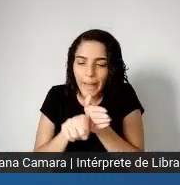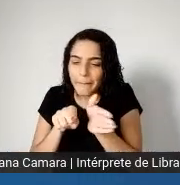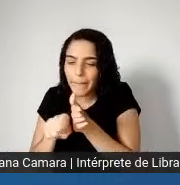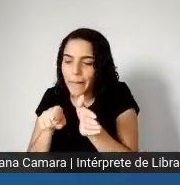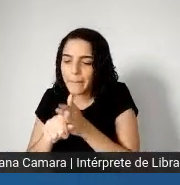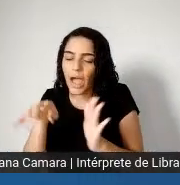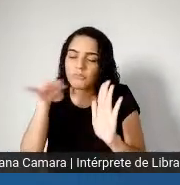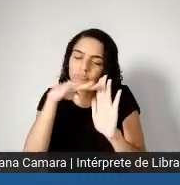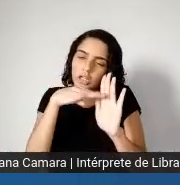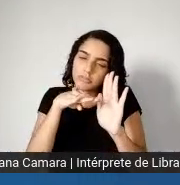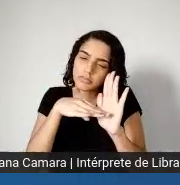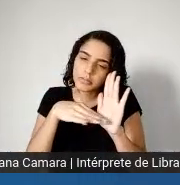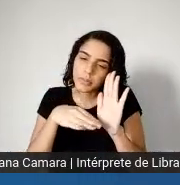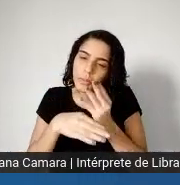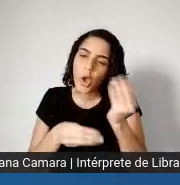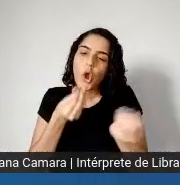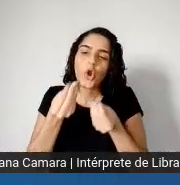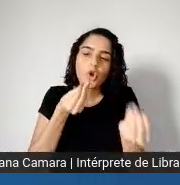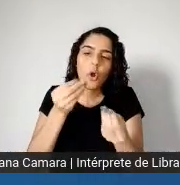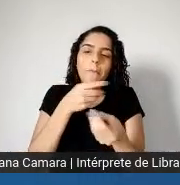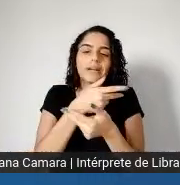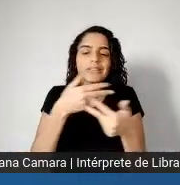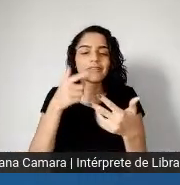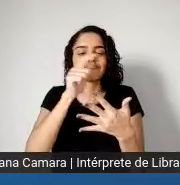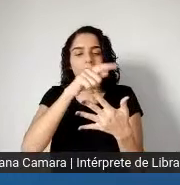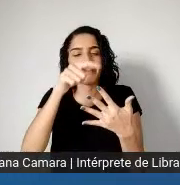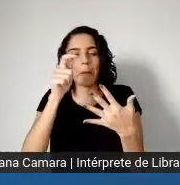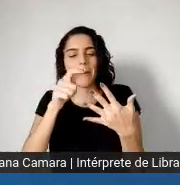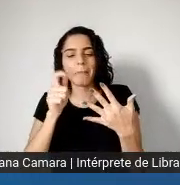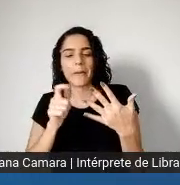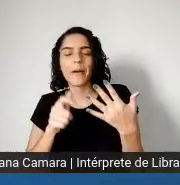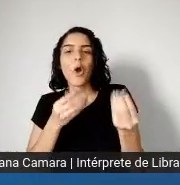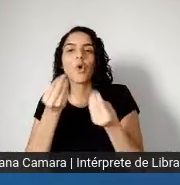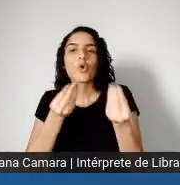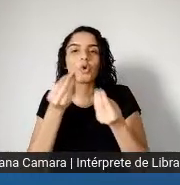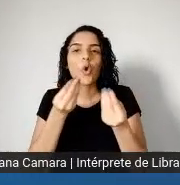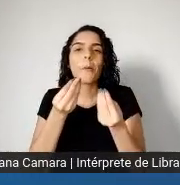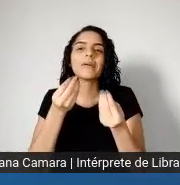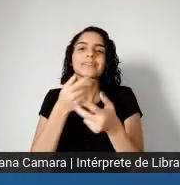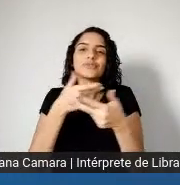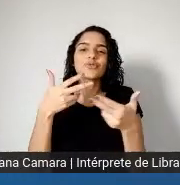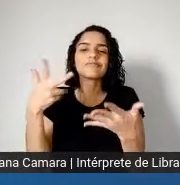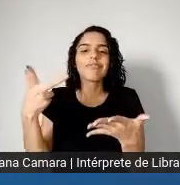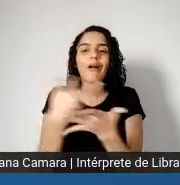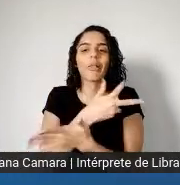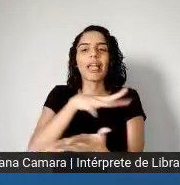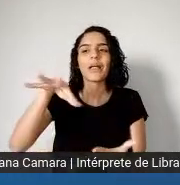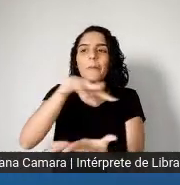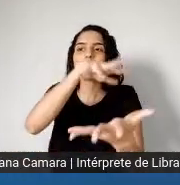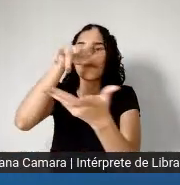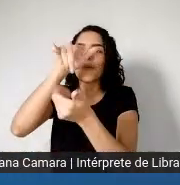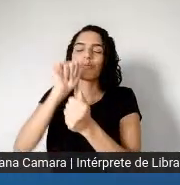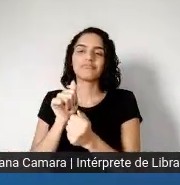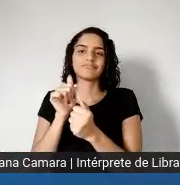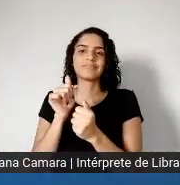pluralísticos, né, complexos, pluralísticos e globais, né, e o,